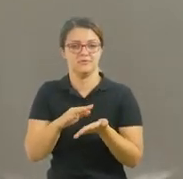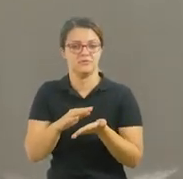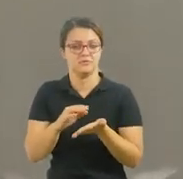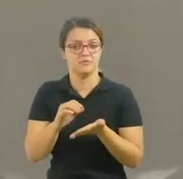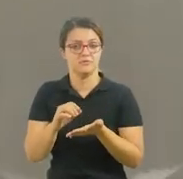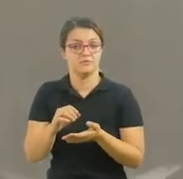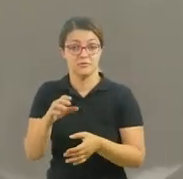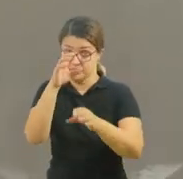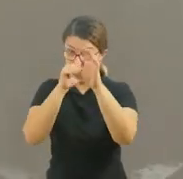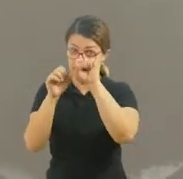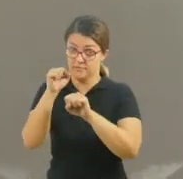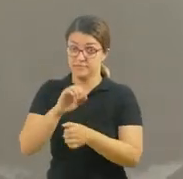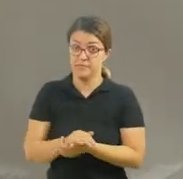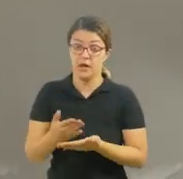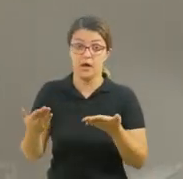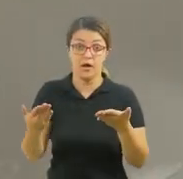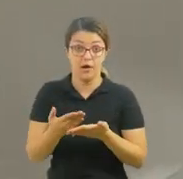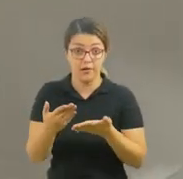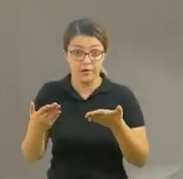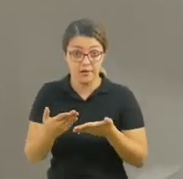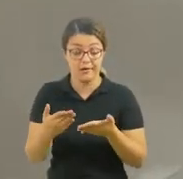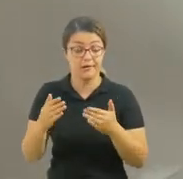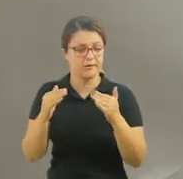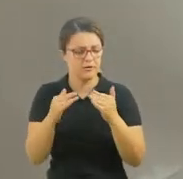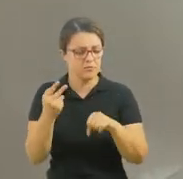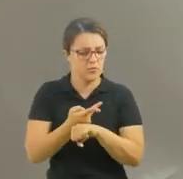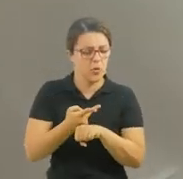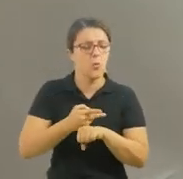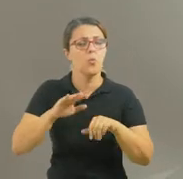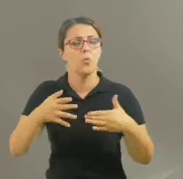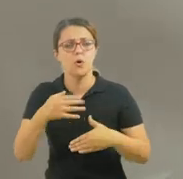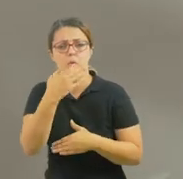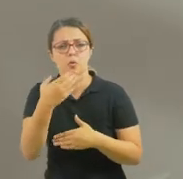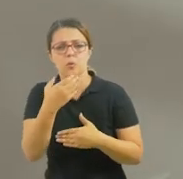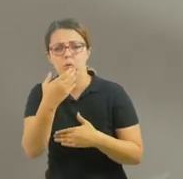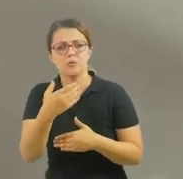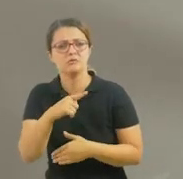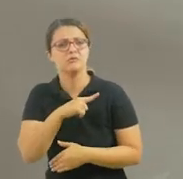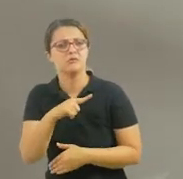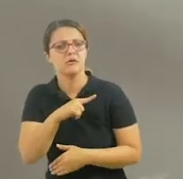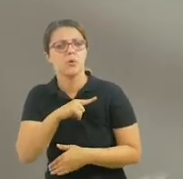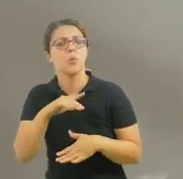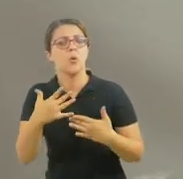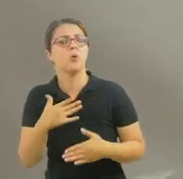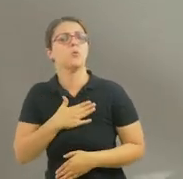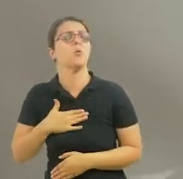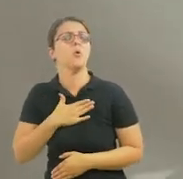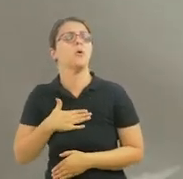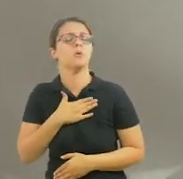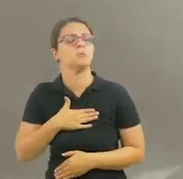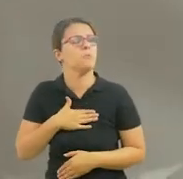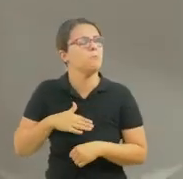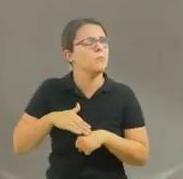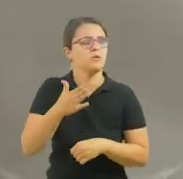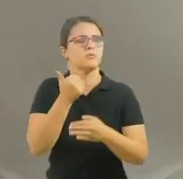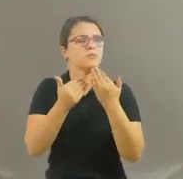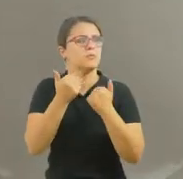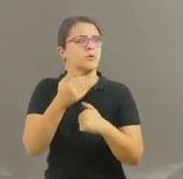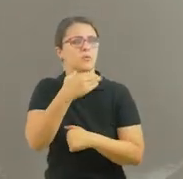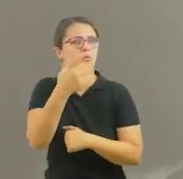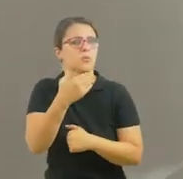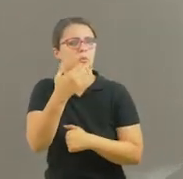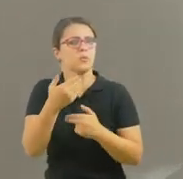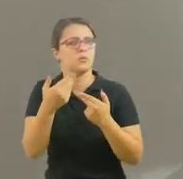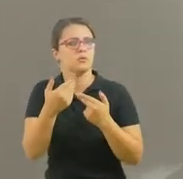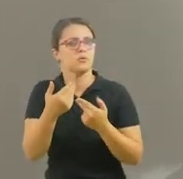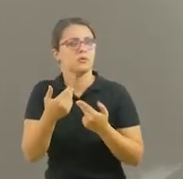Vocês vão procurar na casa de vocês quais frutas que vocês têm. Ou melhor, what's your favorite fruit? Qual é a